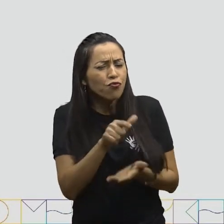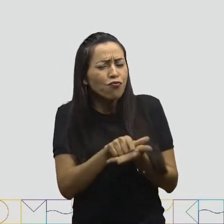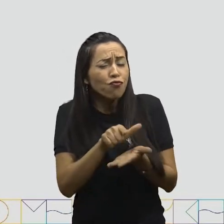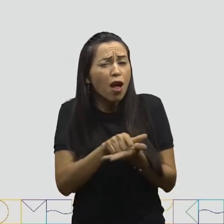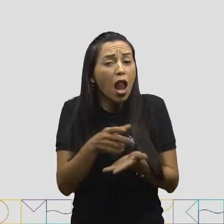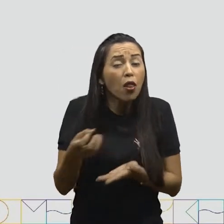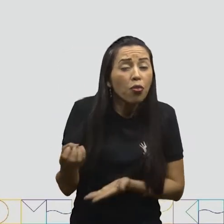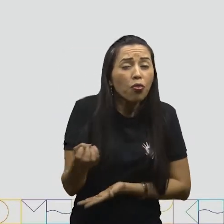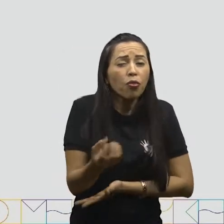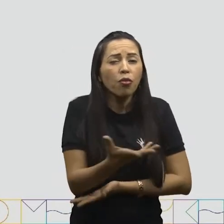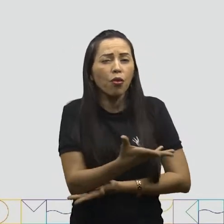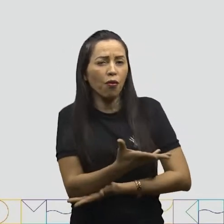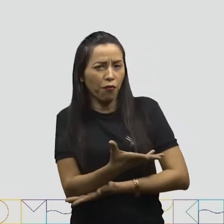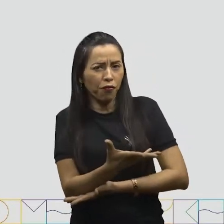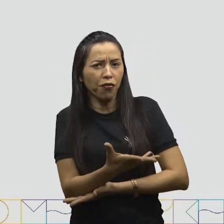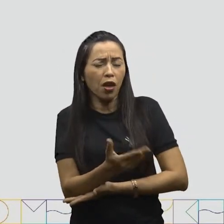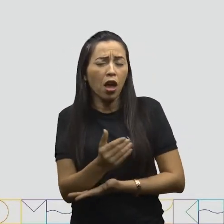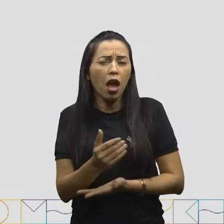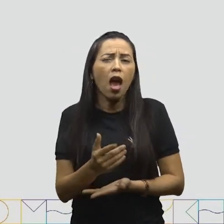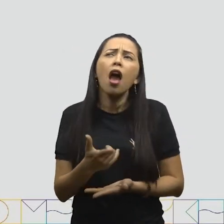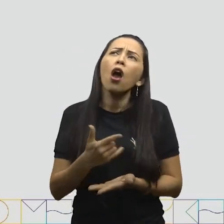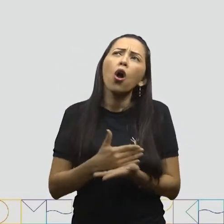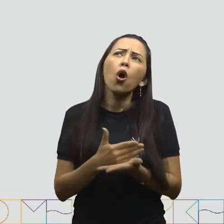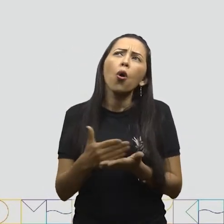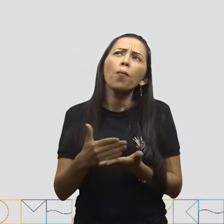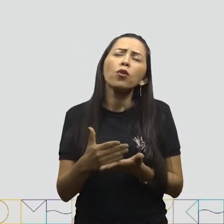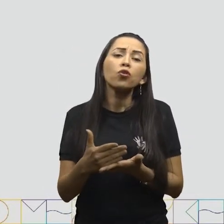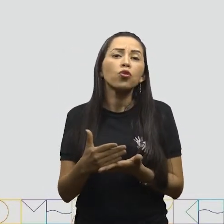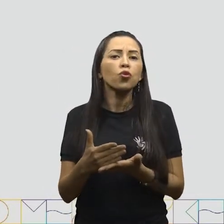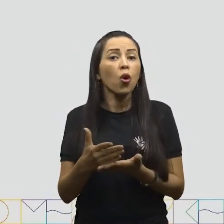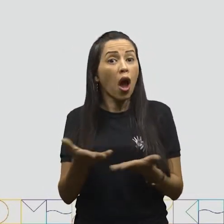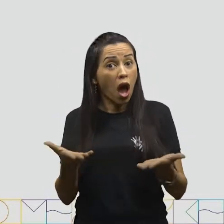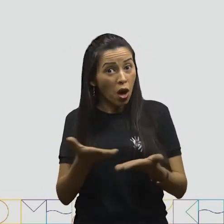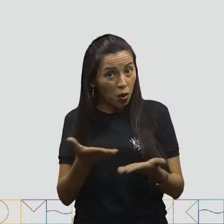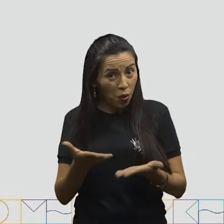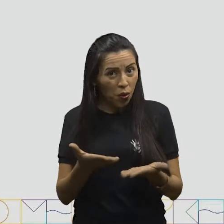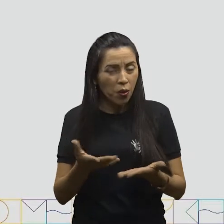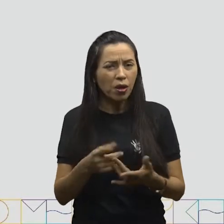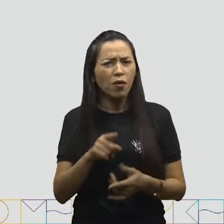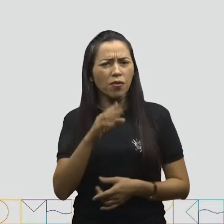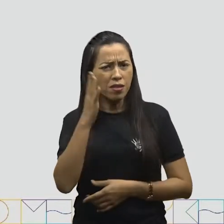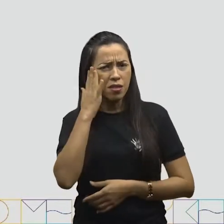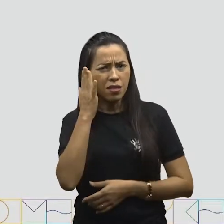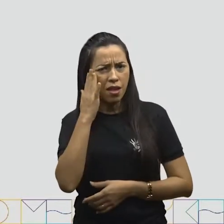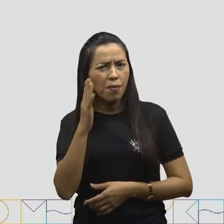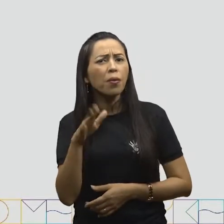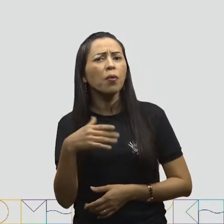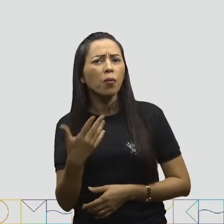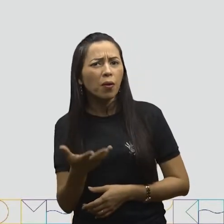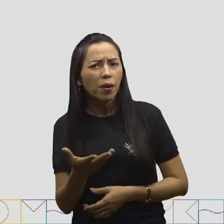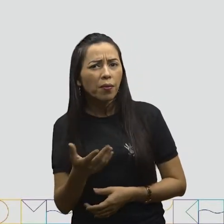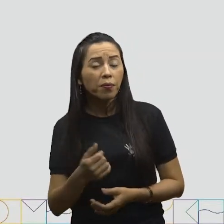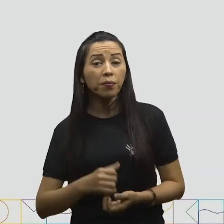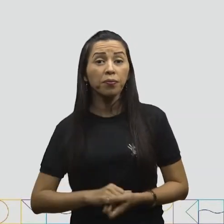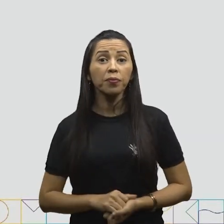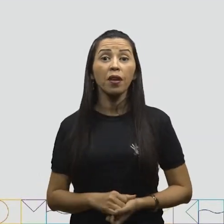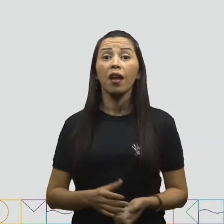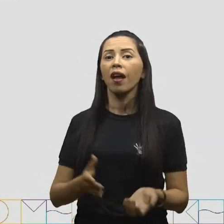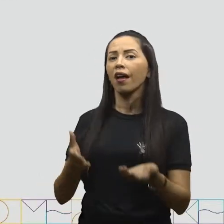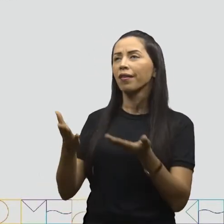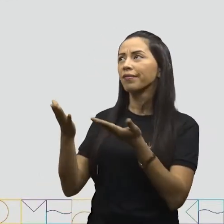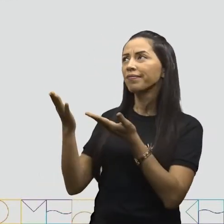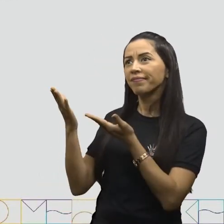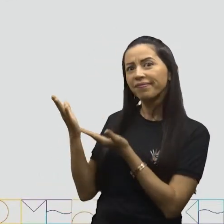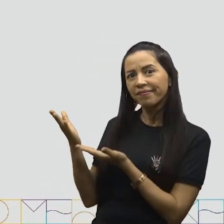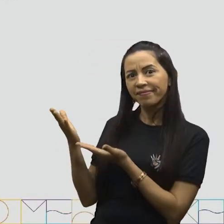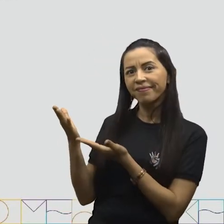recente. Ela foi inserida agora no nosso sistema monetário. Alguém sabe qual é essa cédula? É a